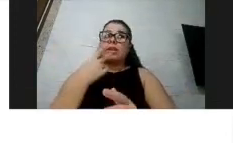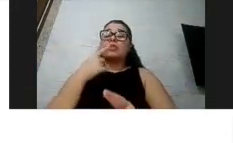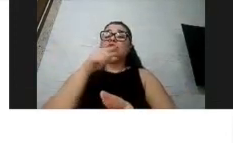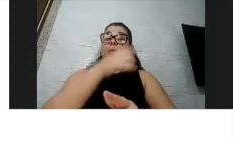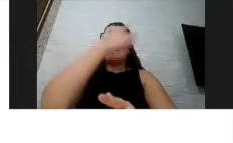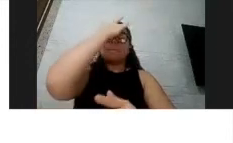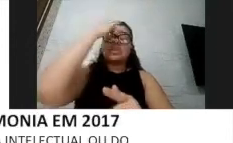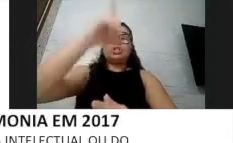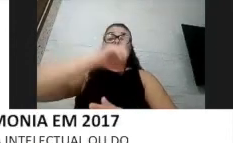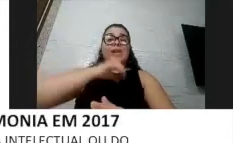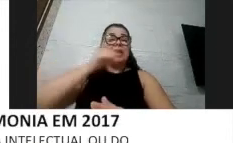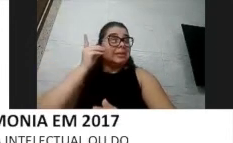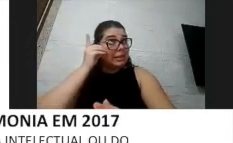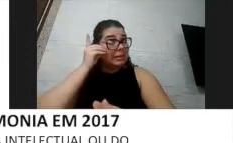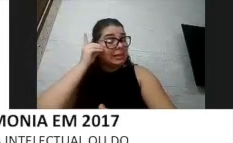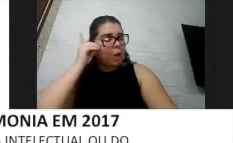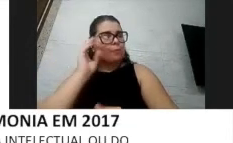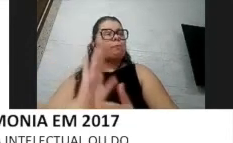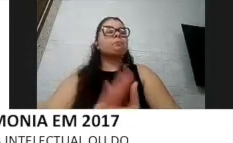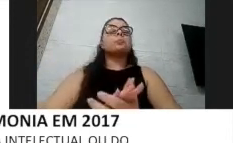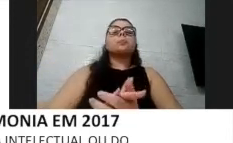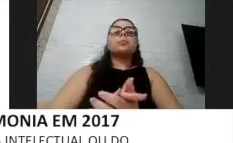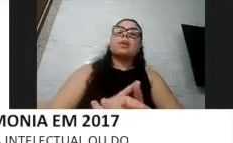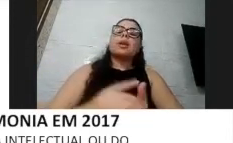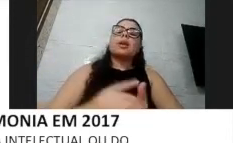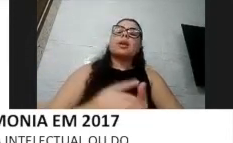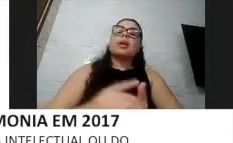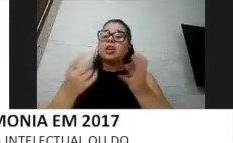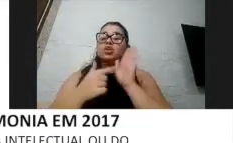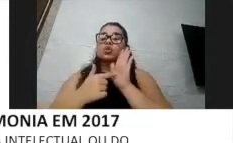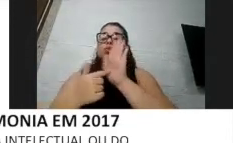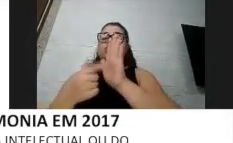bom? Aqui eu quis trazer porque além das